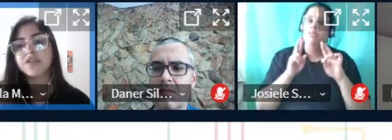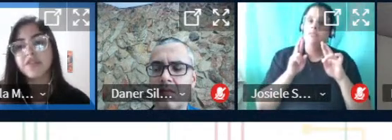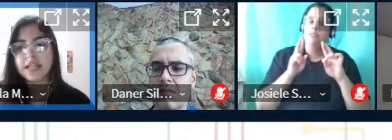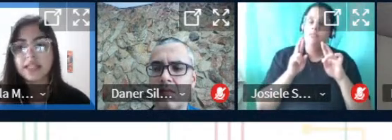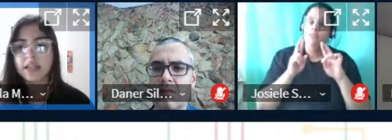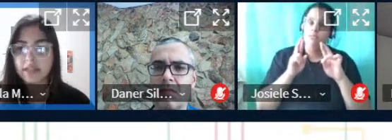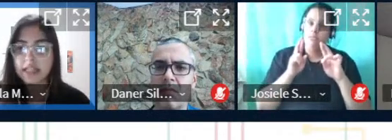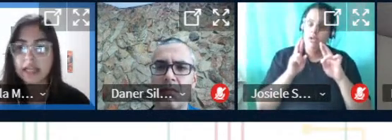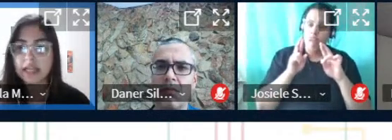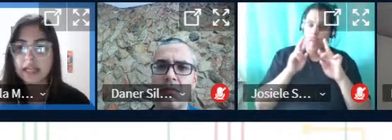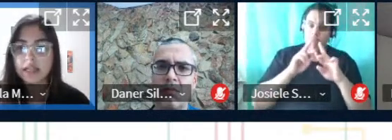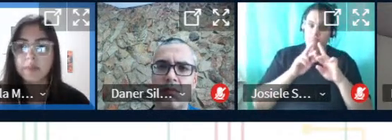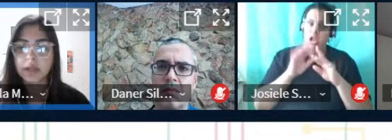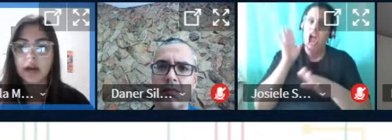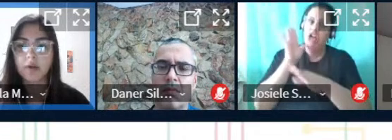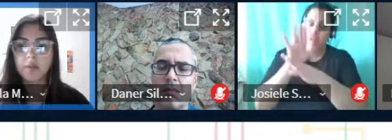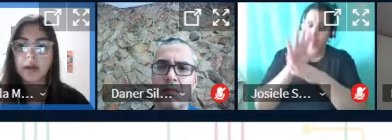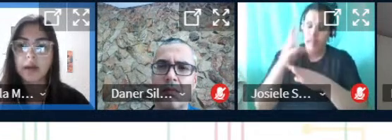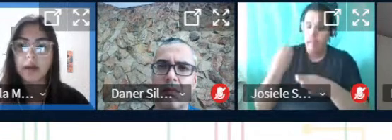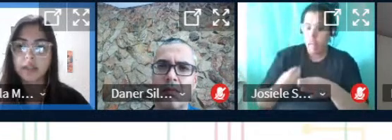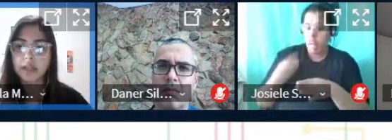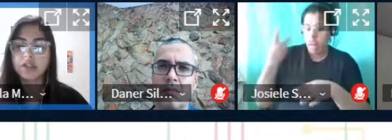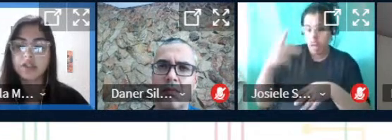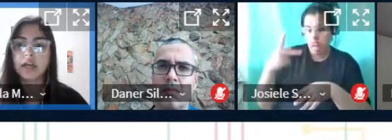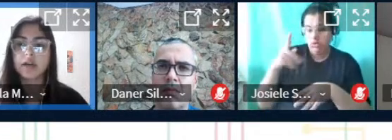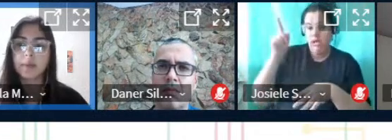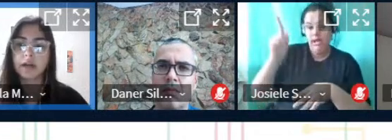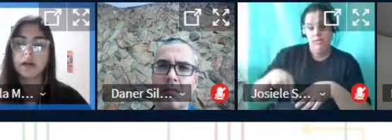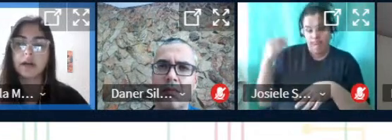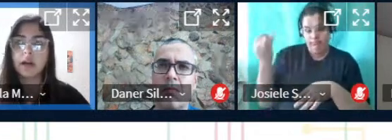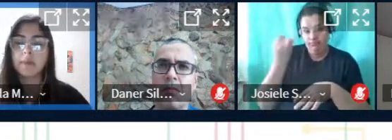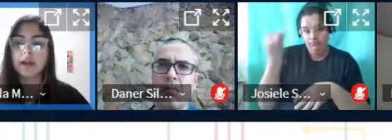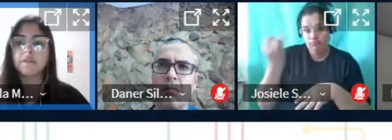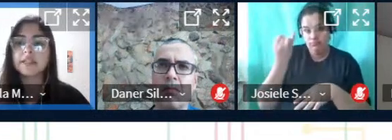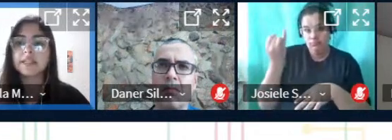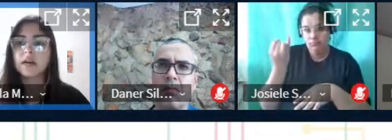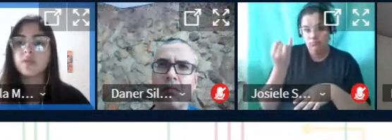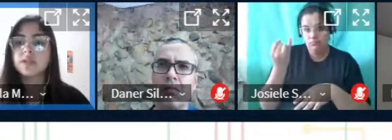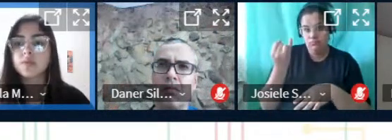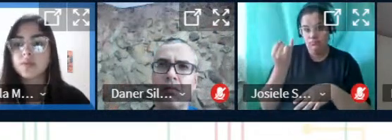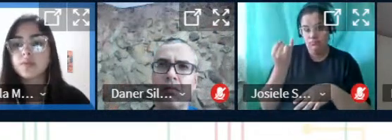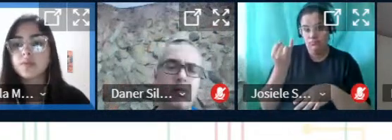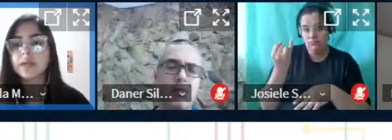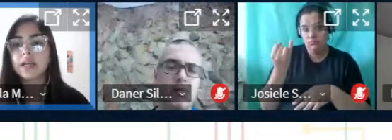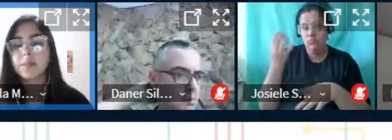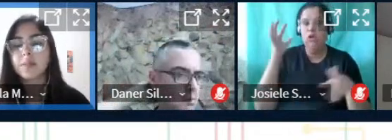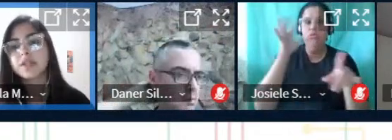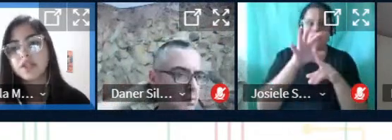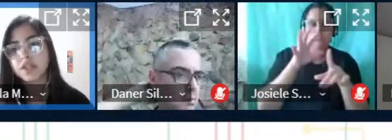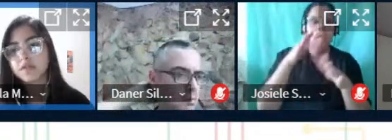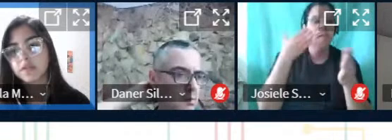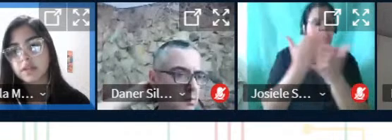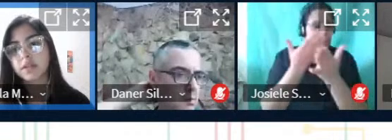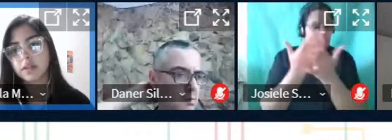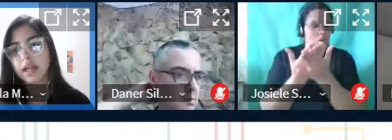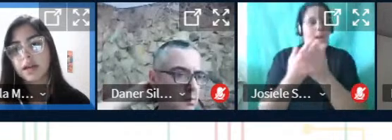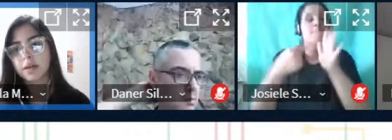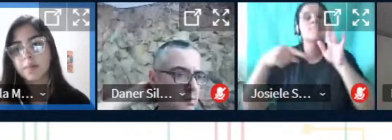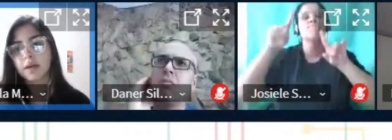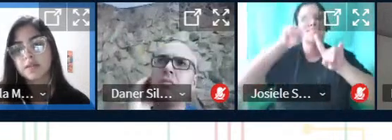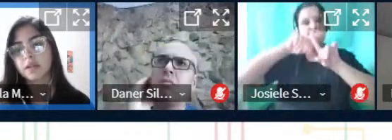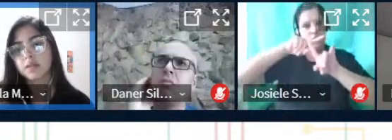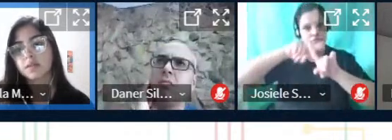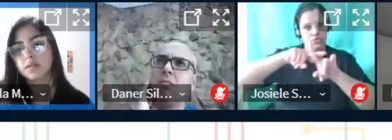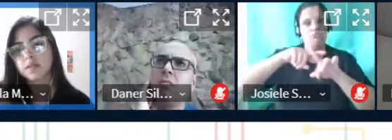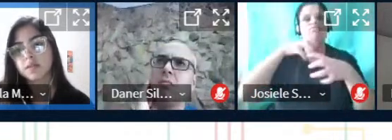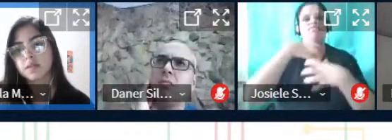faça diferença na vida deles né porque é algo bem importante né para influenciar os estudos de maneira positiva né